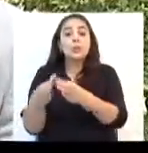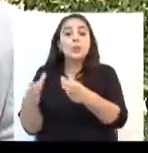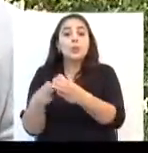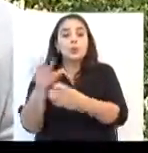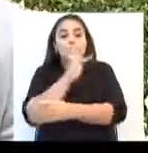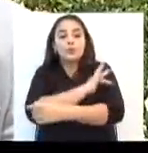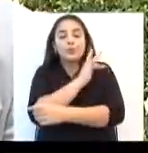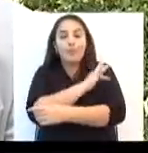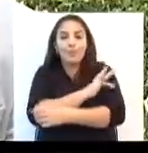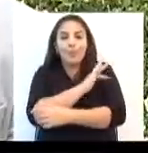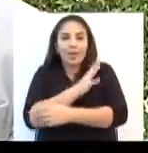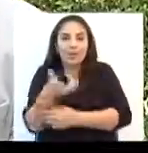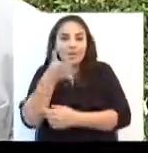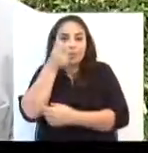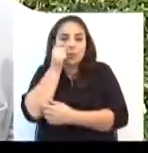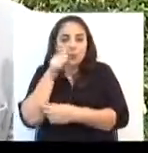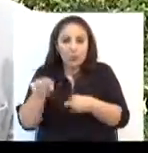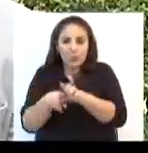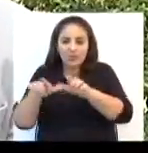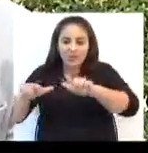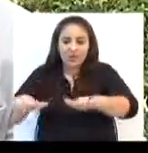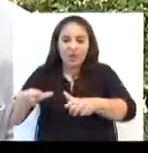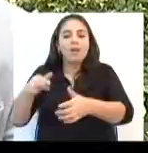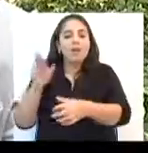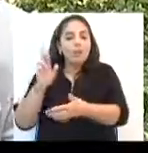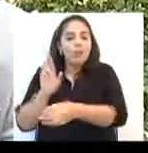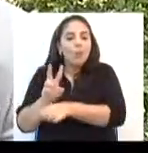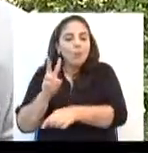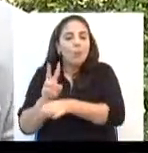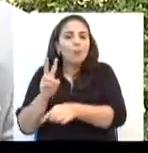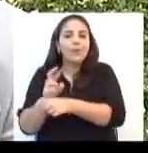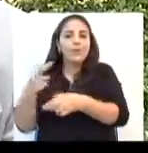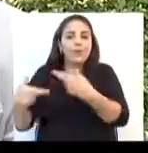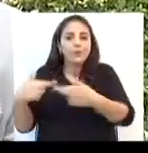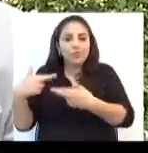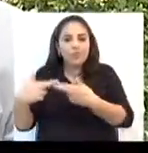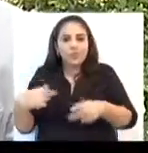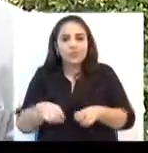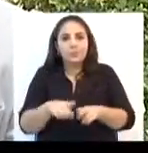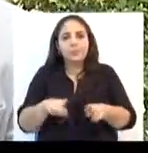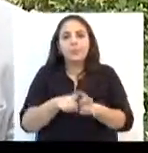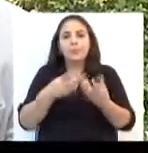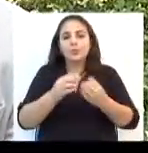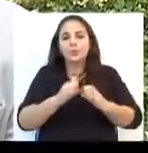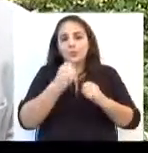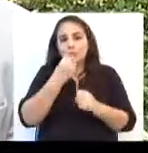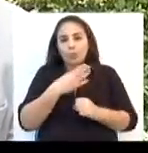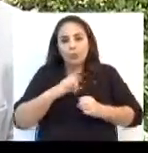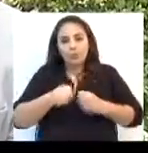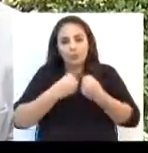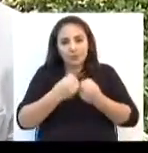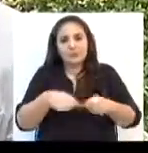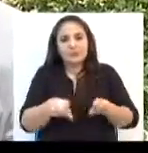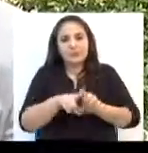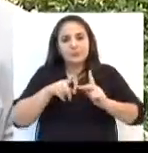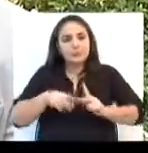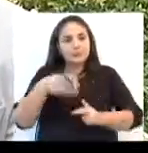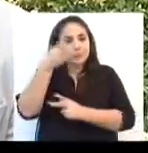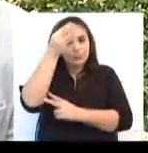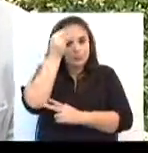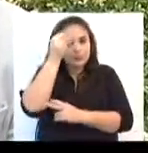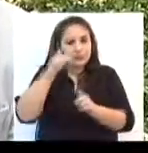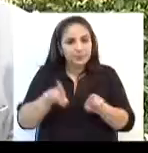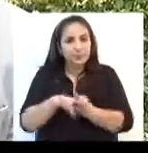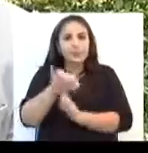grupo de farmácias aqui de Passo Fundo. Enfim, o apelo foi muito bom, foi muito forte e as pessoas realmente estão